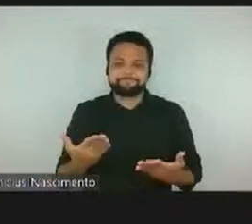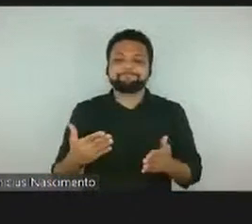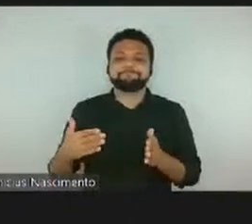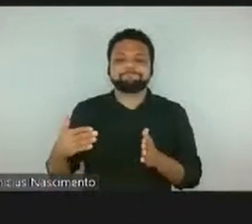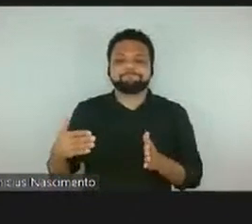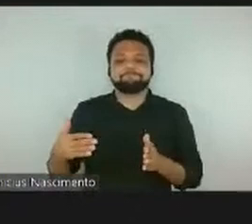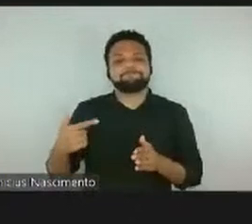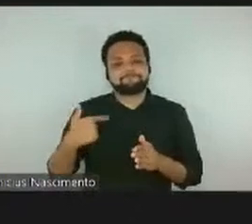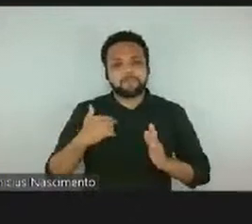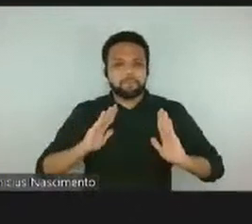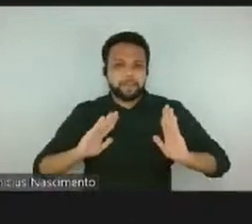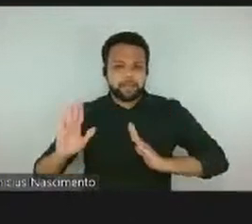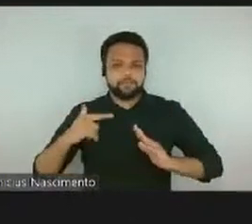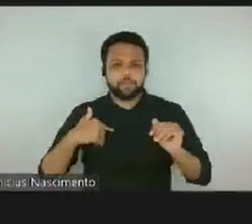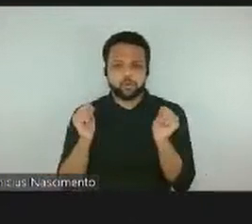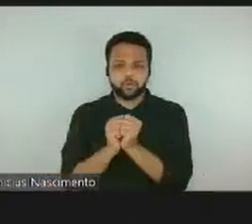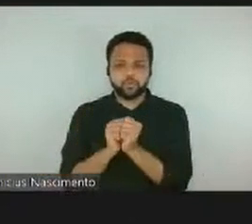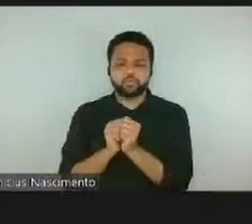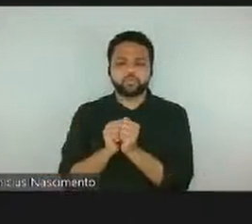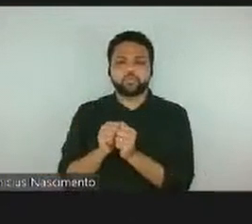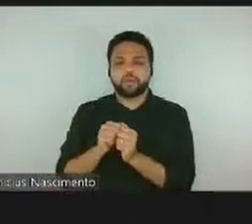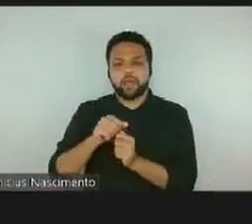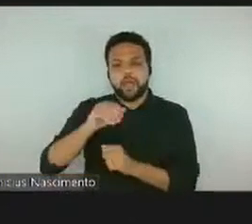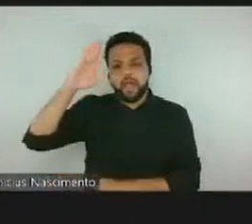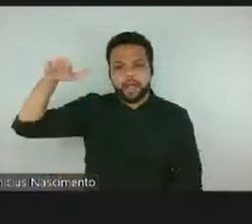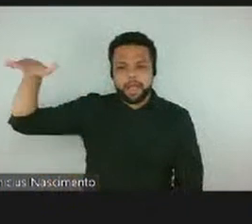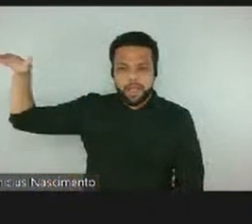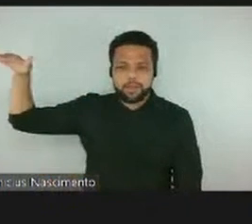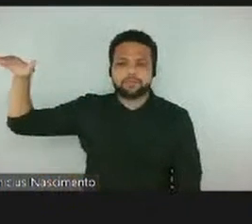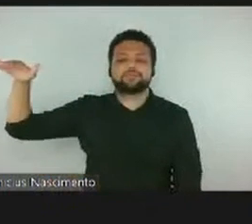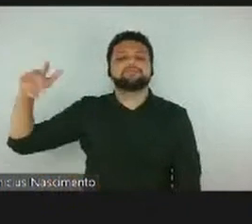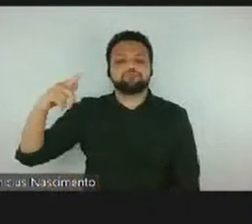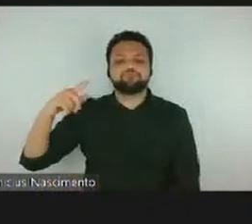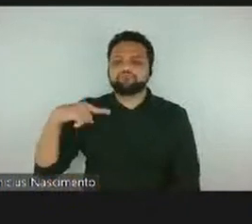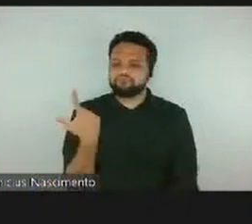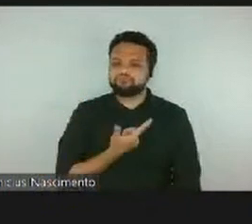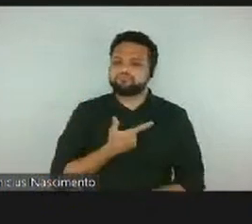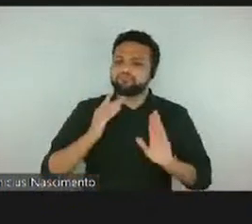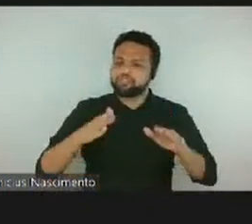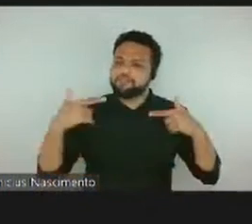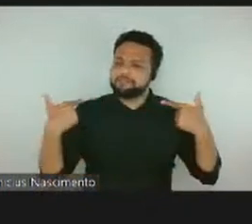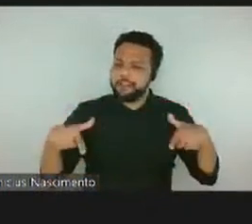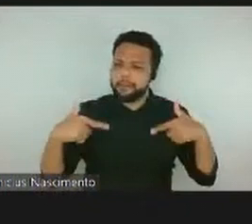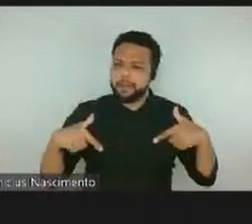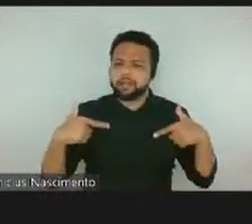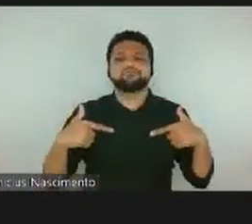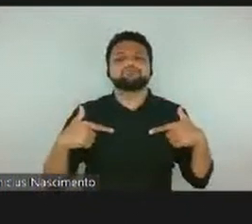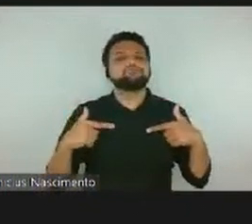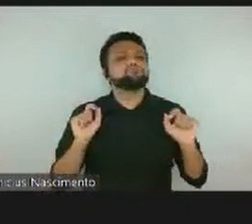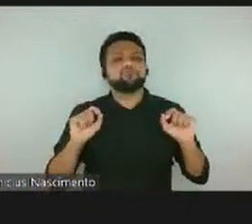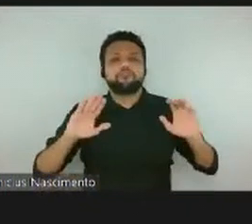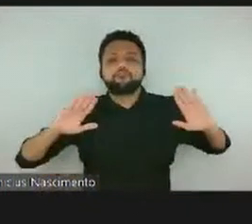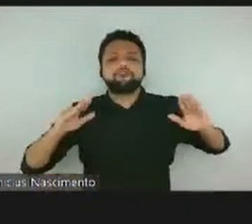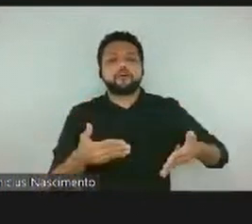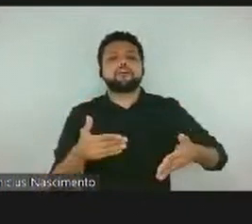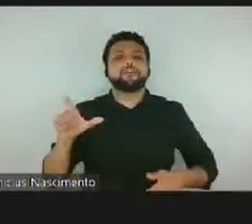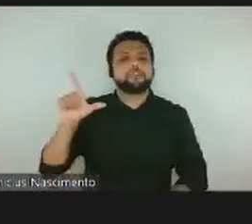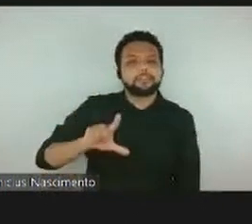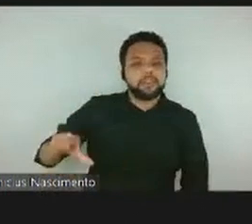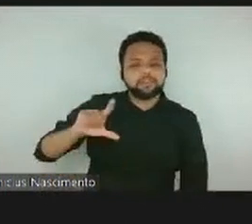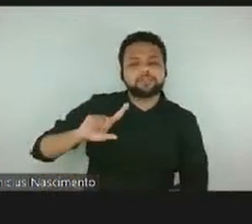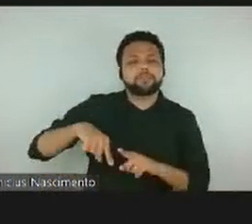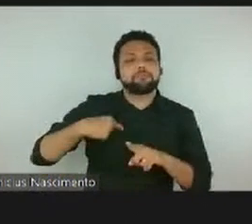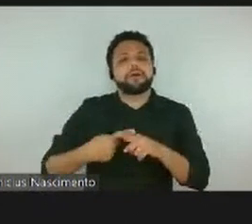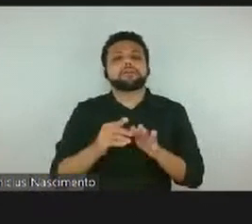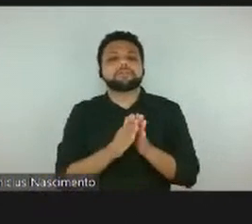que eu passo com essas pessoas, com esse grupo, a gente trabalha paralelamente a literatura e o livro de artista. tem uma